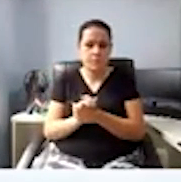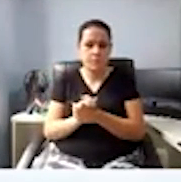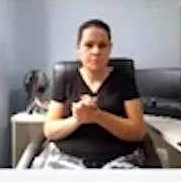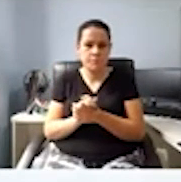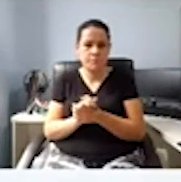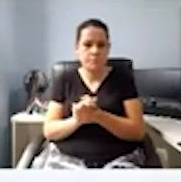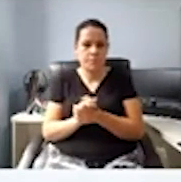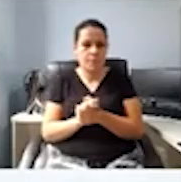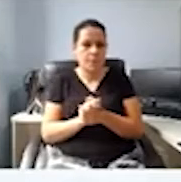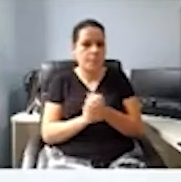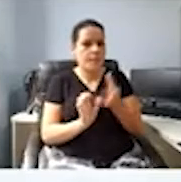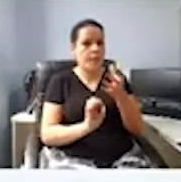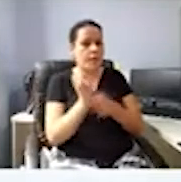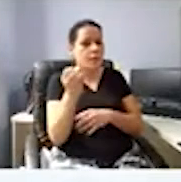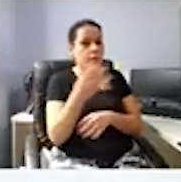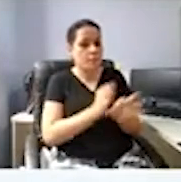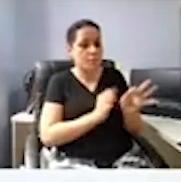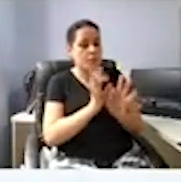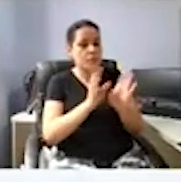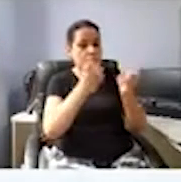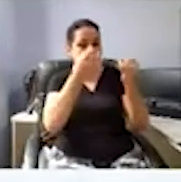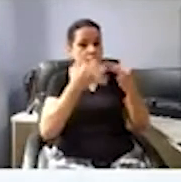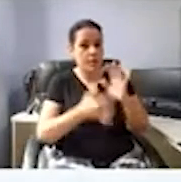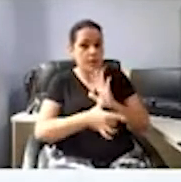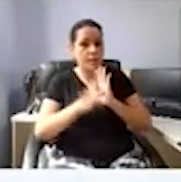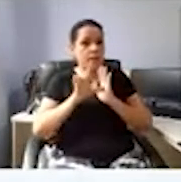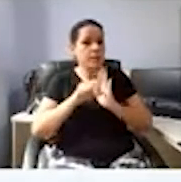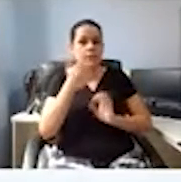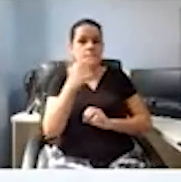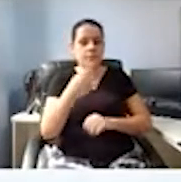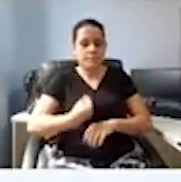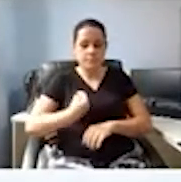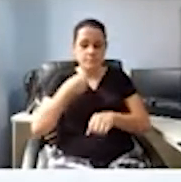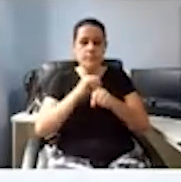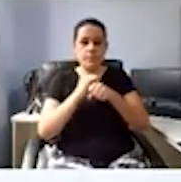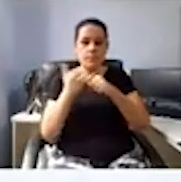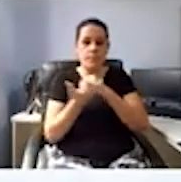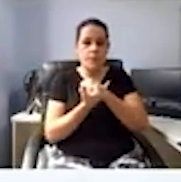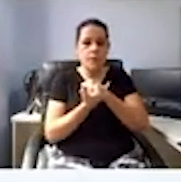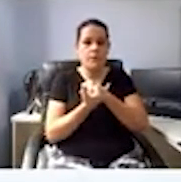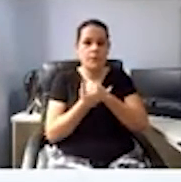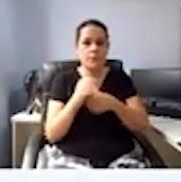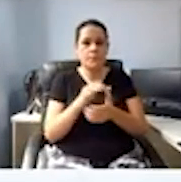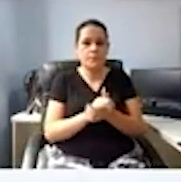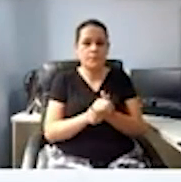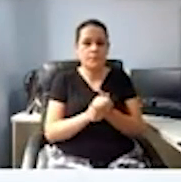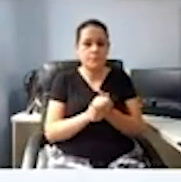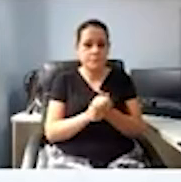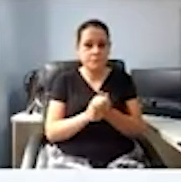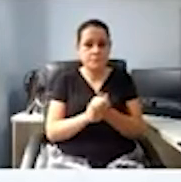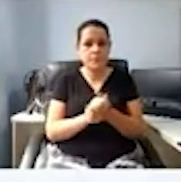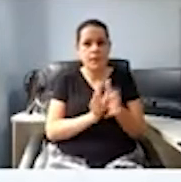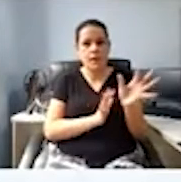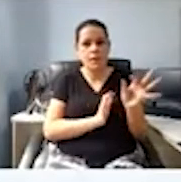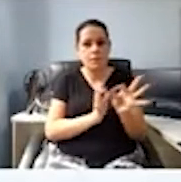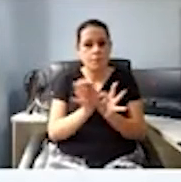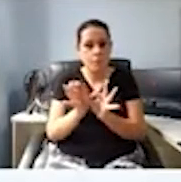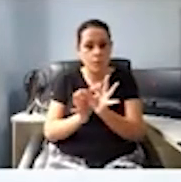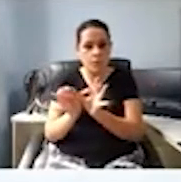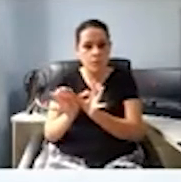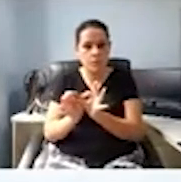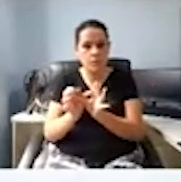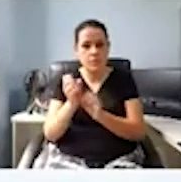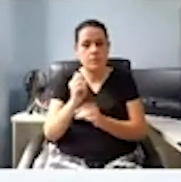que eu estava até comentando com você não tem em São José dos Pinhais, é na área animal. Esse projeto é um dog